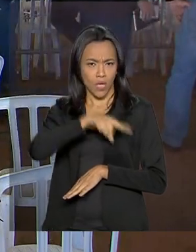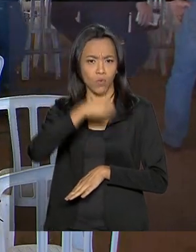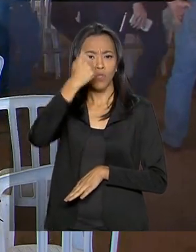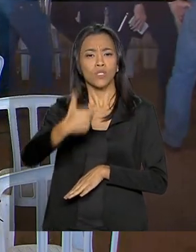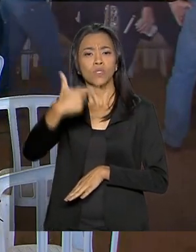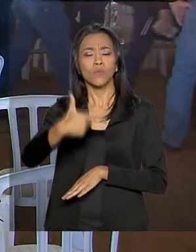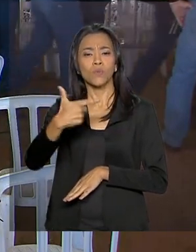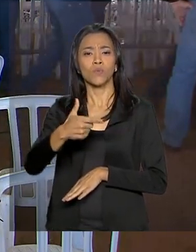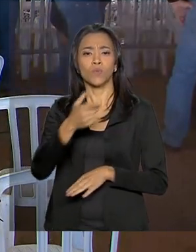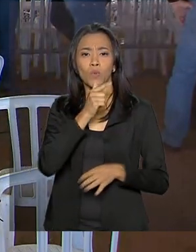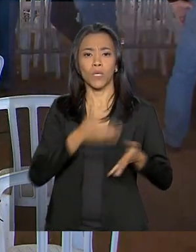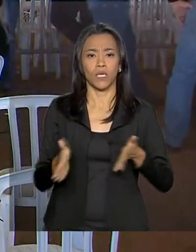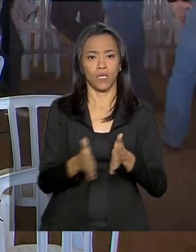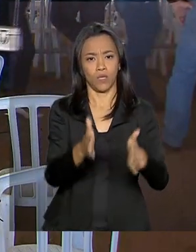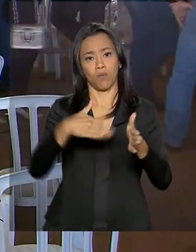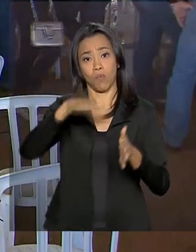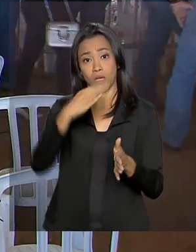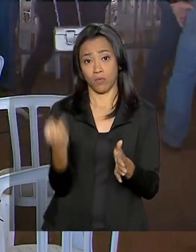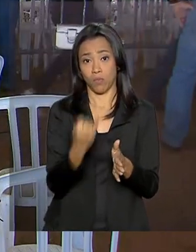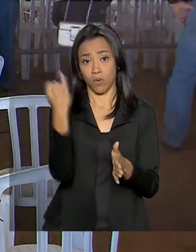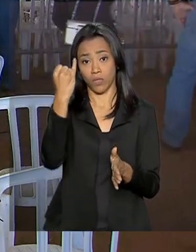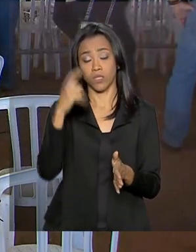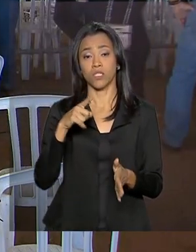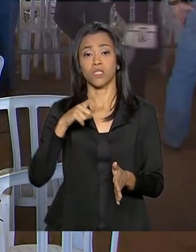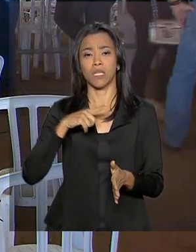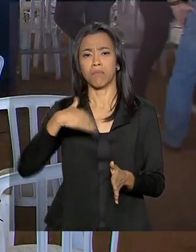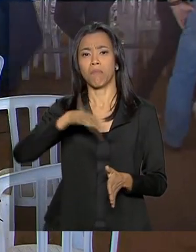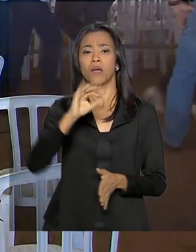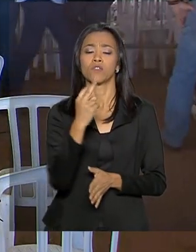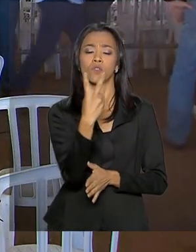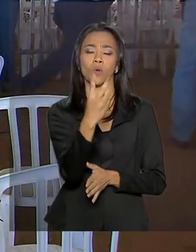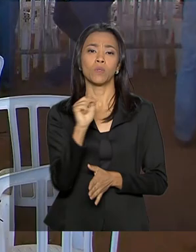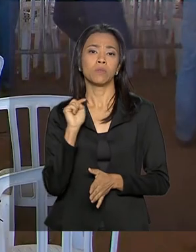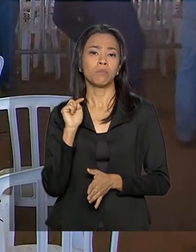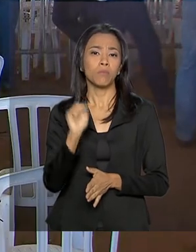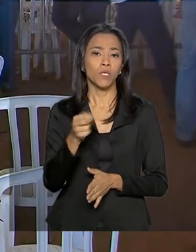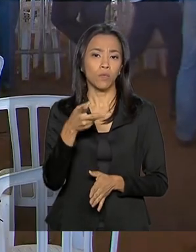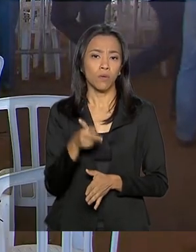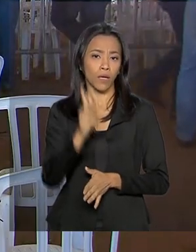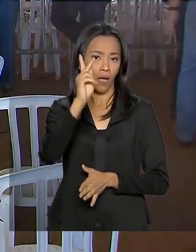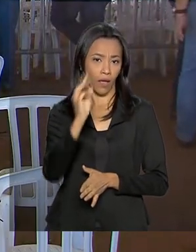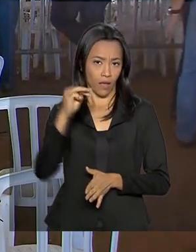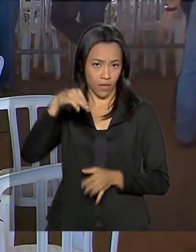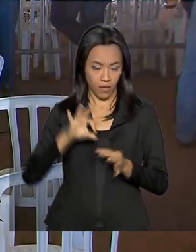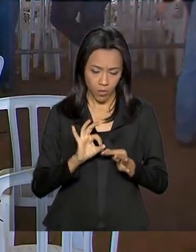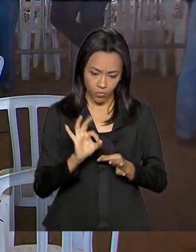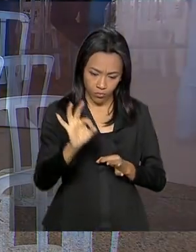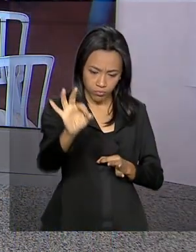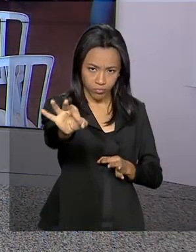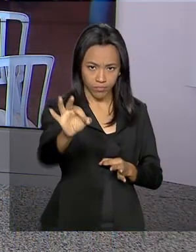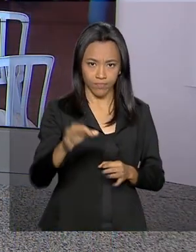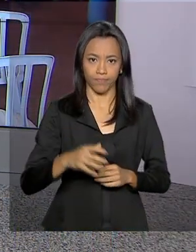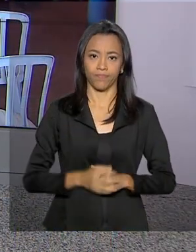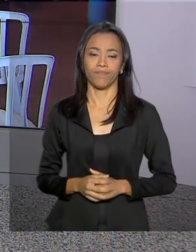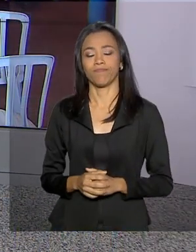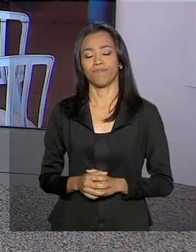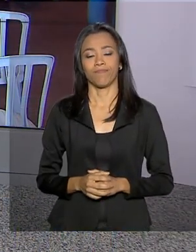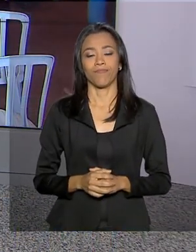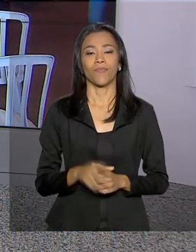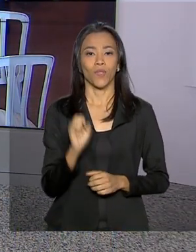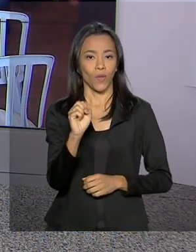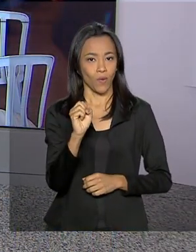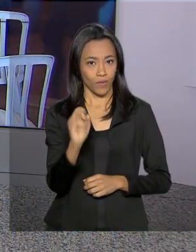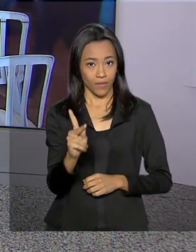bacia hidrográfica do Araguaia, Tocantins, tem mais de 2 mil quilômetros de extensão. Eu volto com vocês aí em Brasília. Está ótimo,